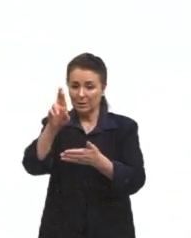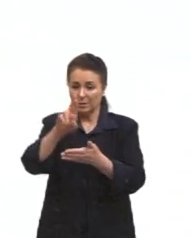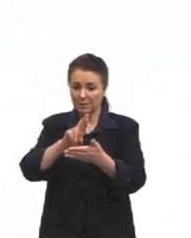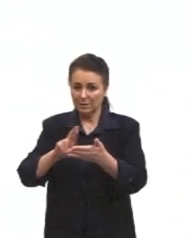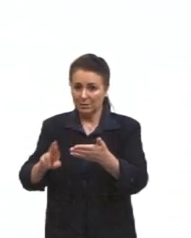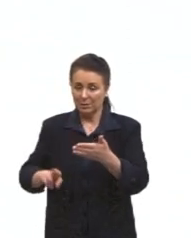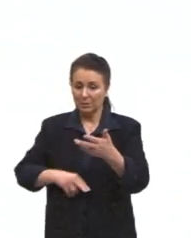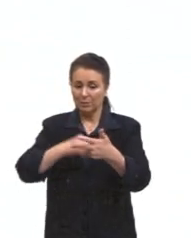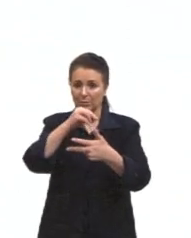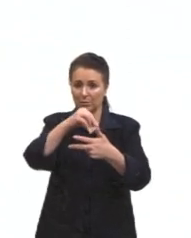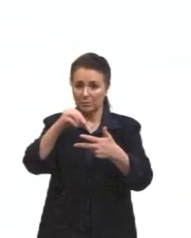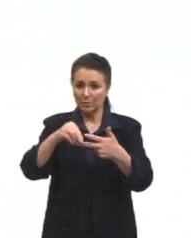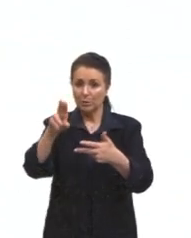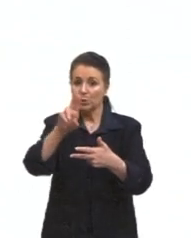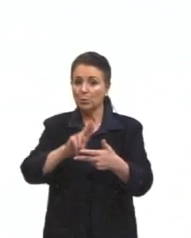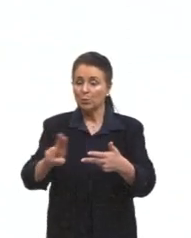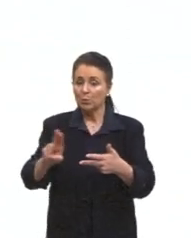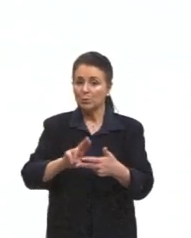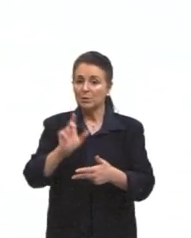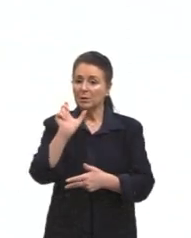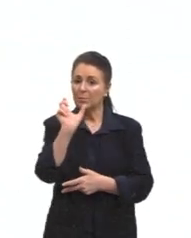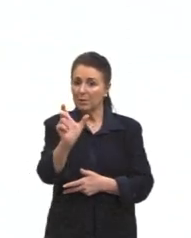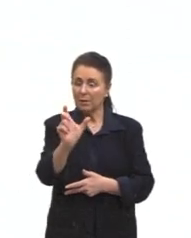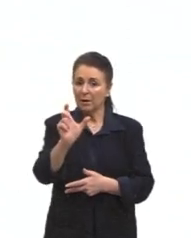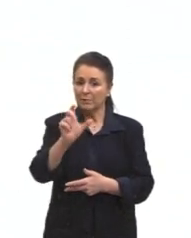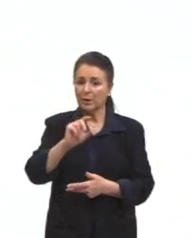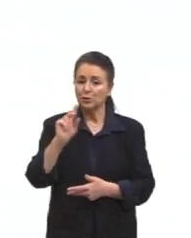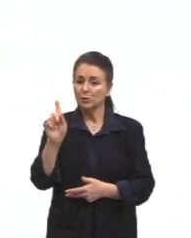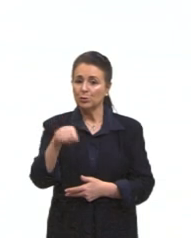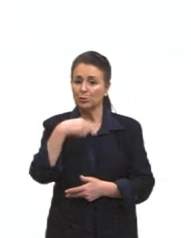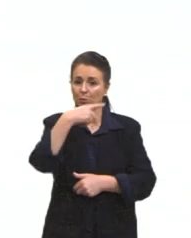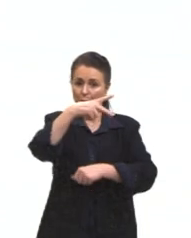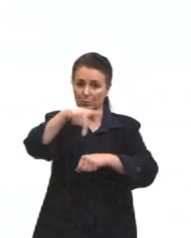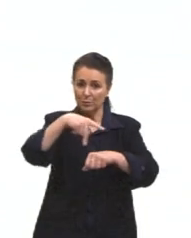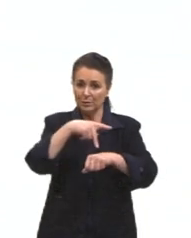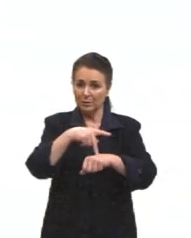Enem e o uso dos estrangeirismos, a professora Karine, de redação.